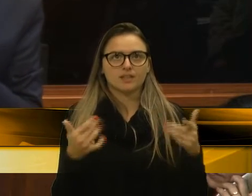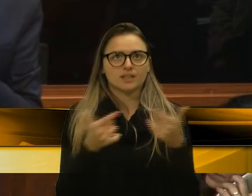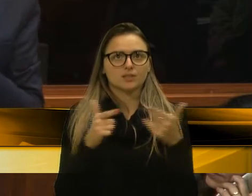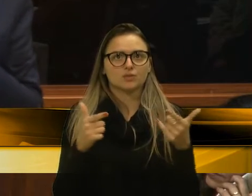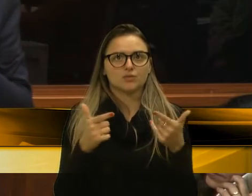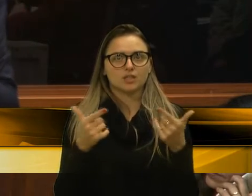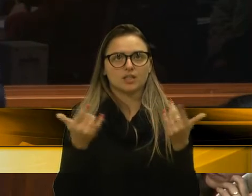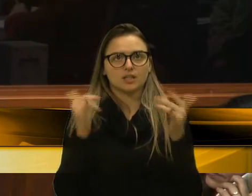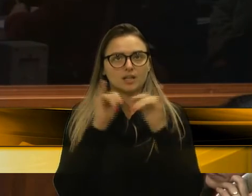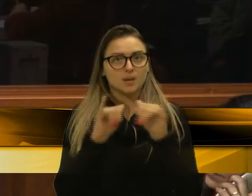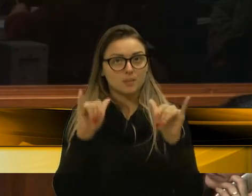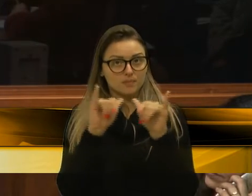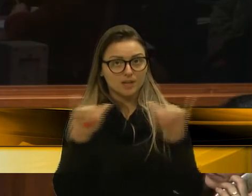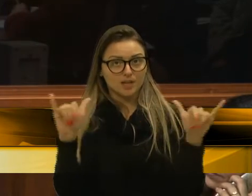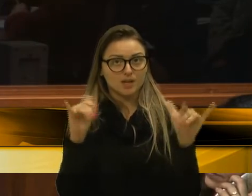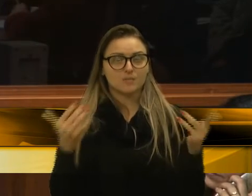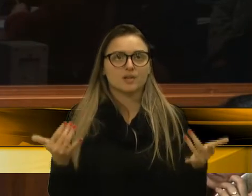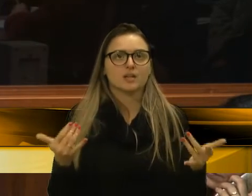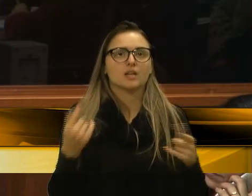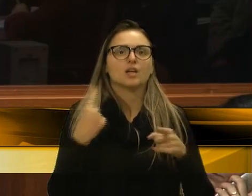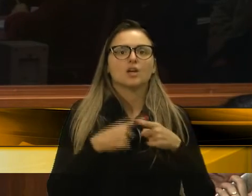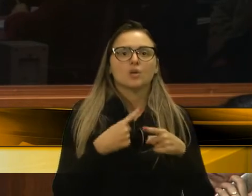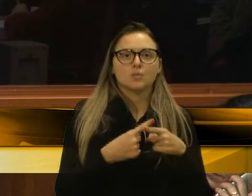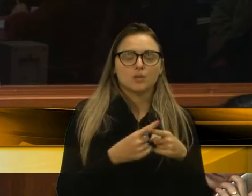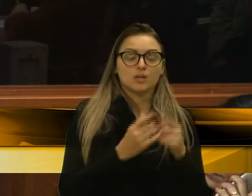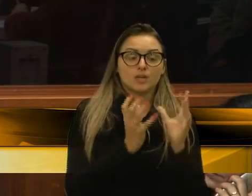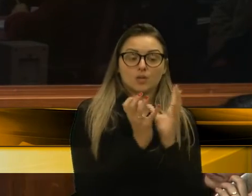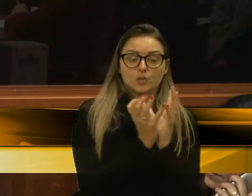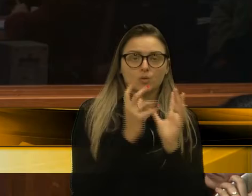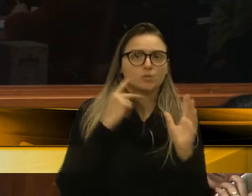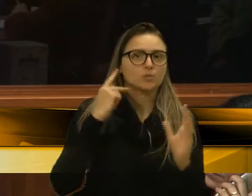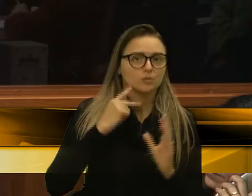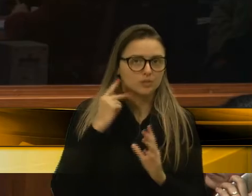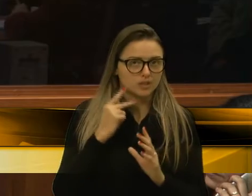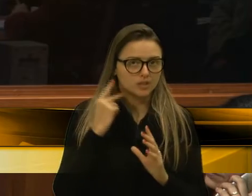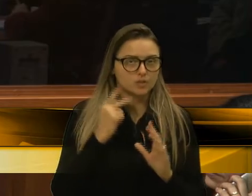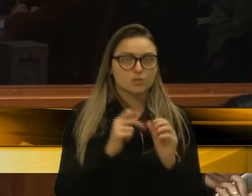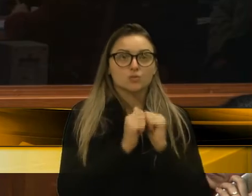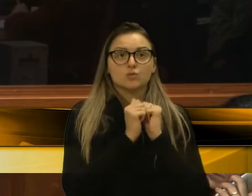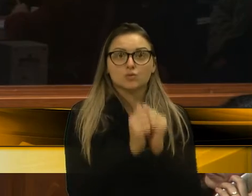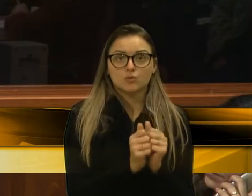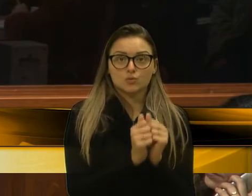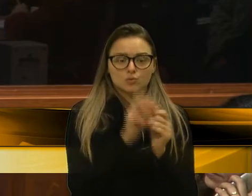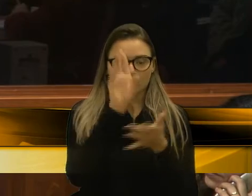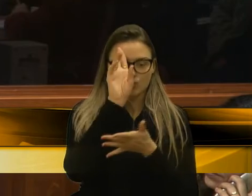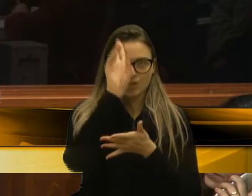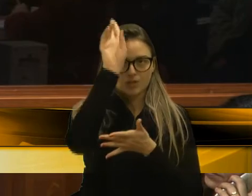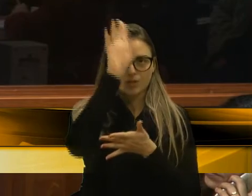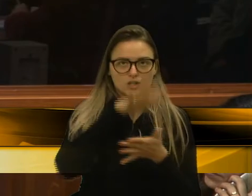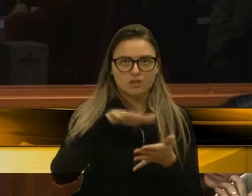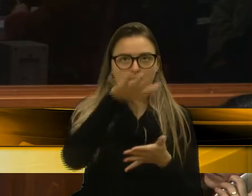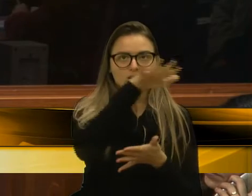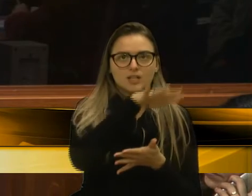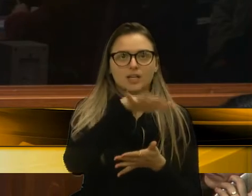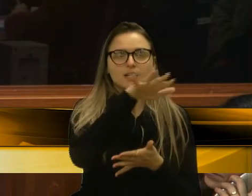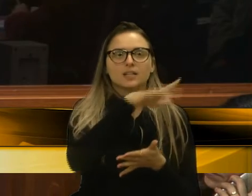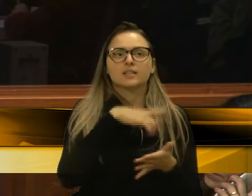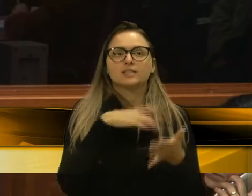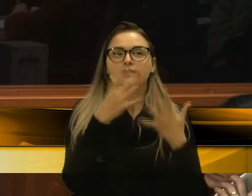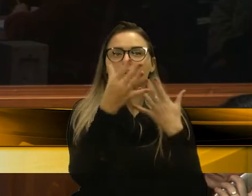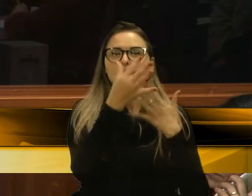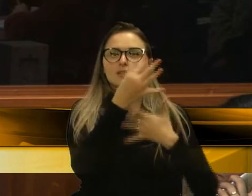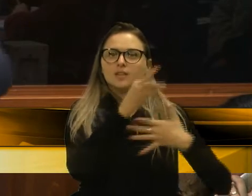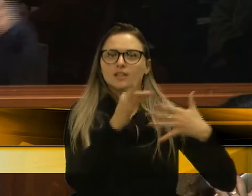entre os candidatos. Porque os partidos, através das suas direções, trouxeram critérios que